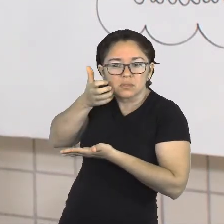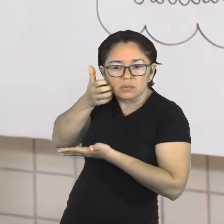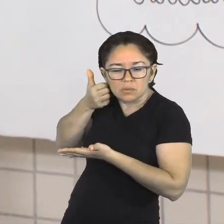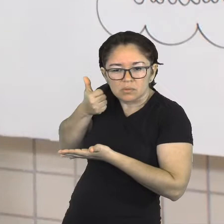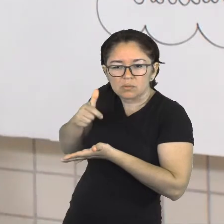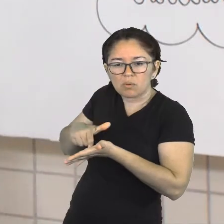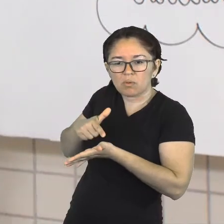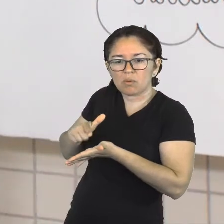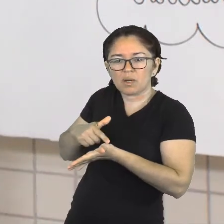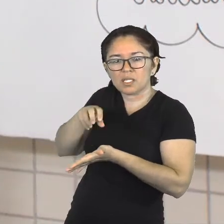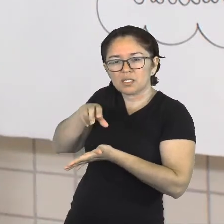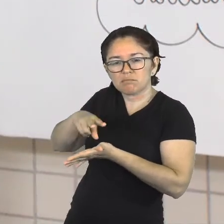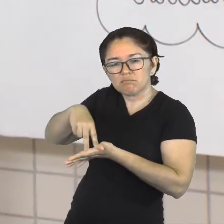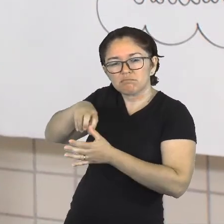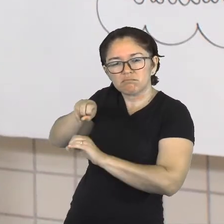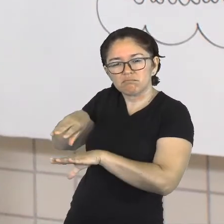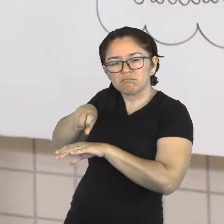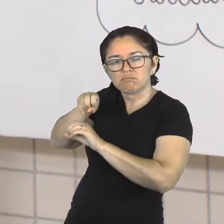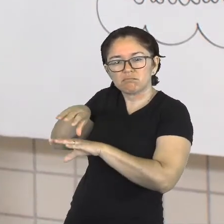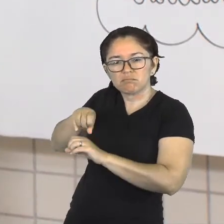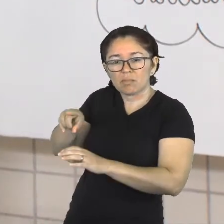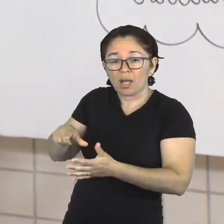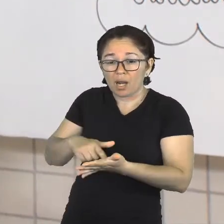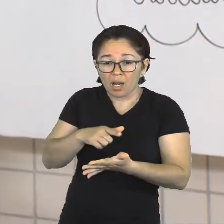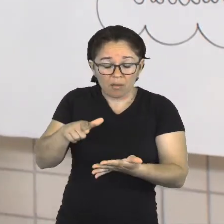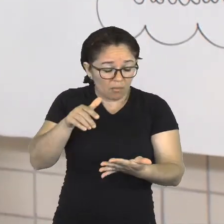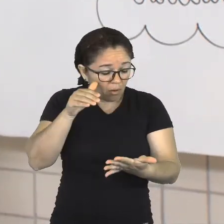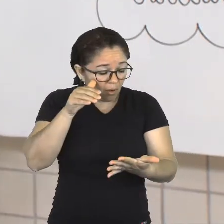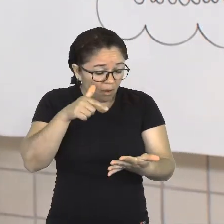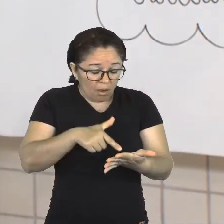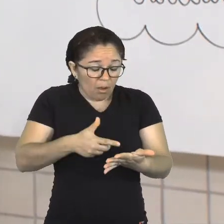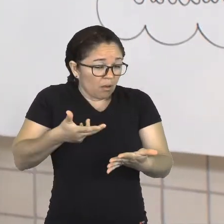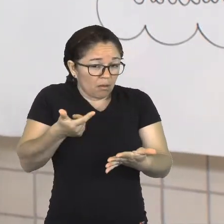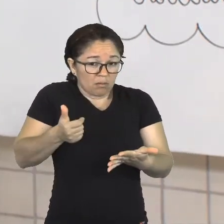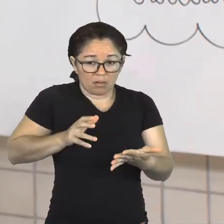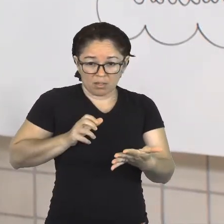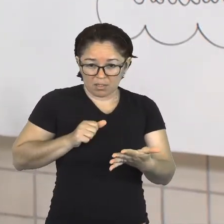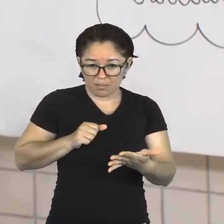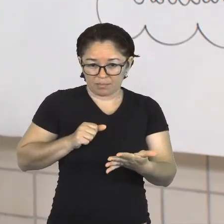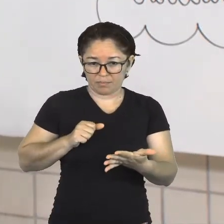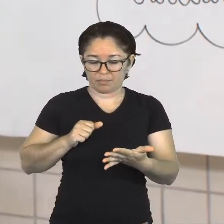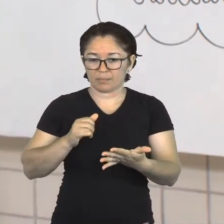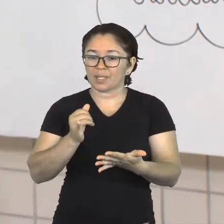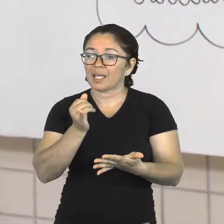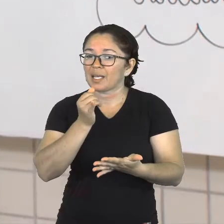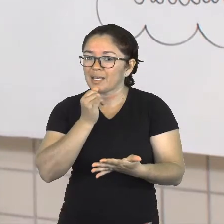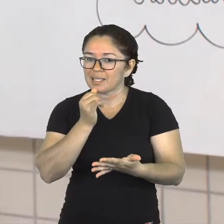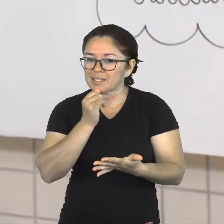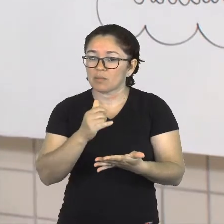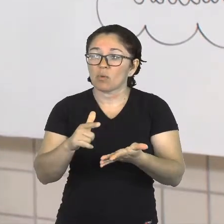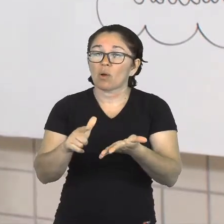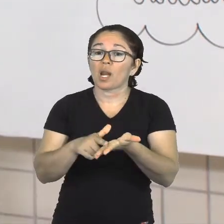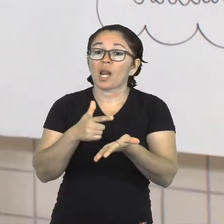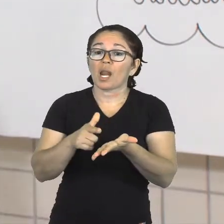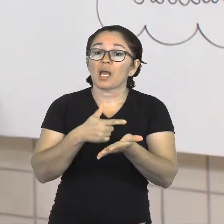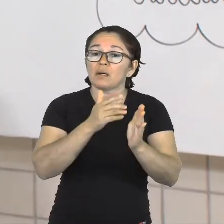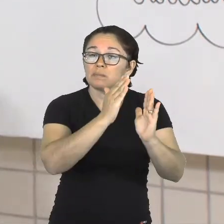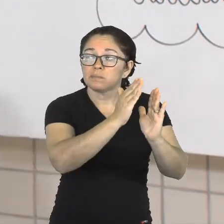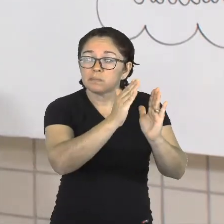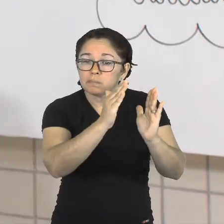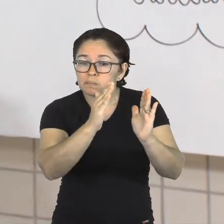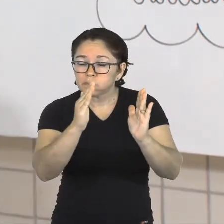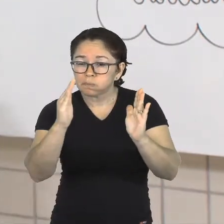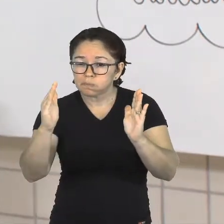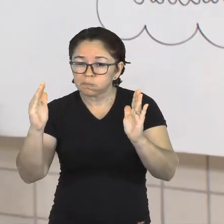narração lá no início, que ela começou a roubar, digamos assim, roubar, pegar emprestado, os livros na